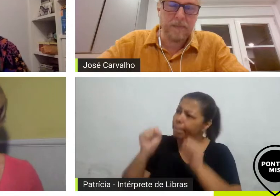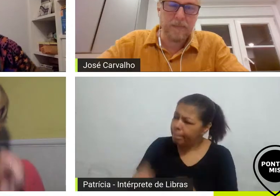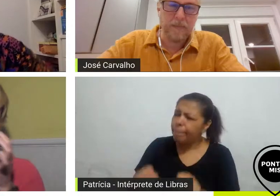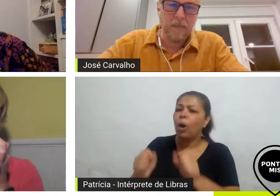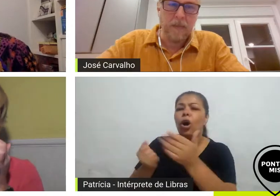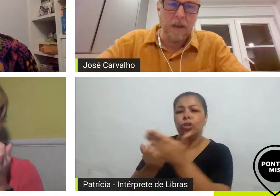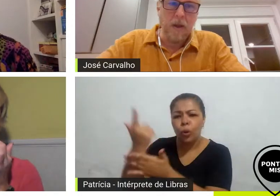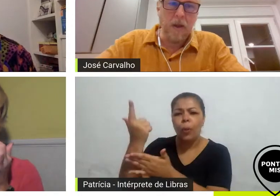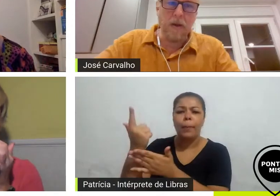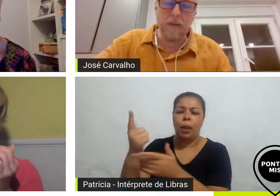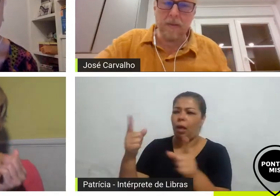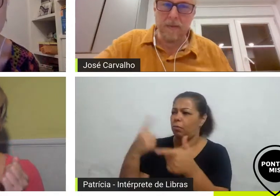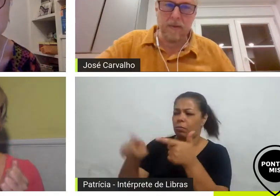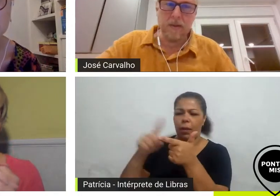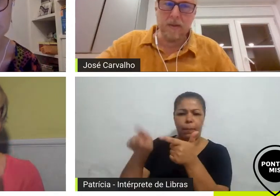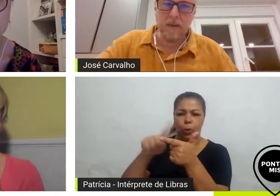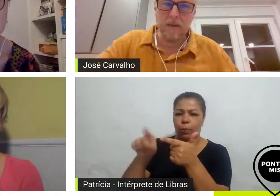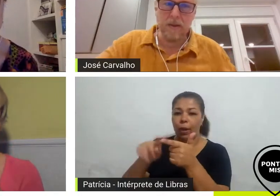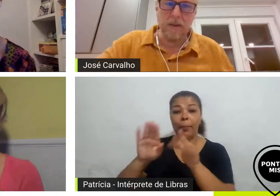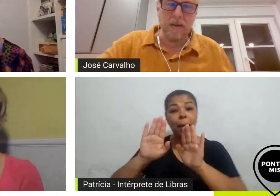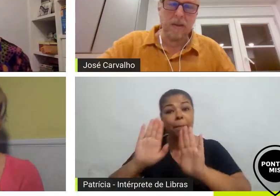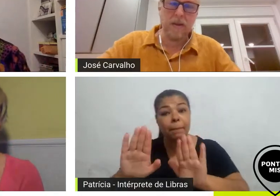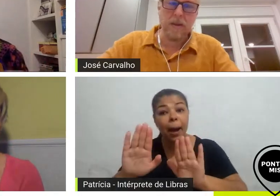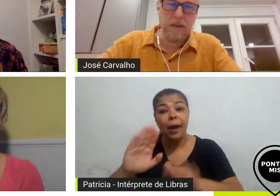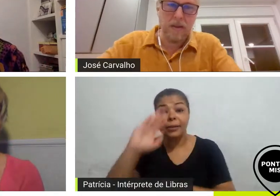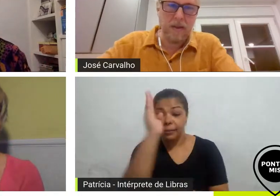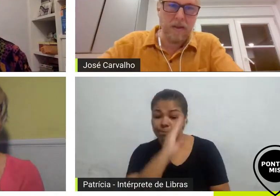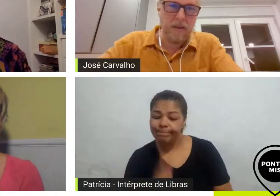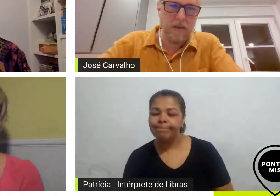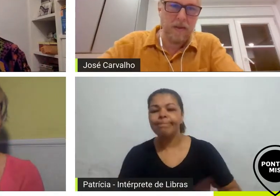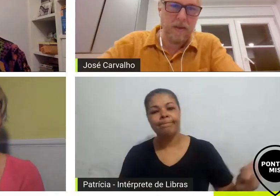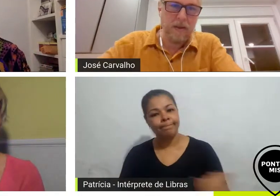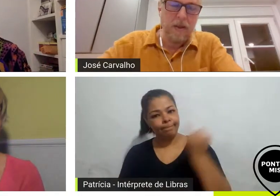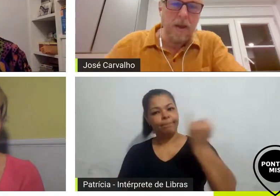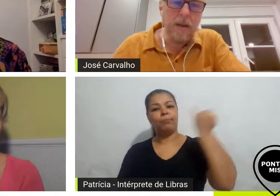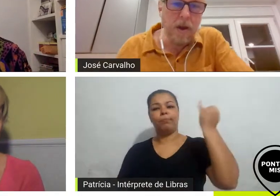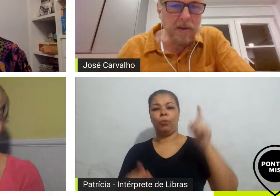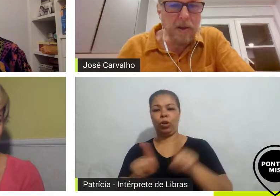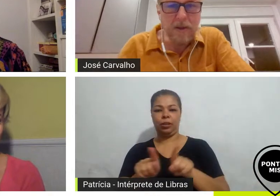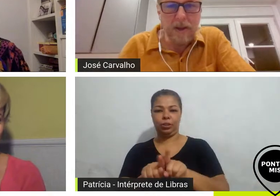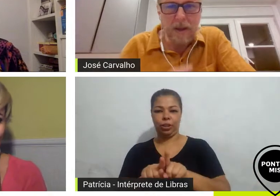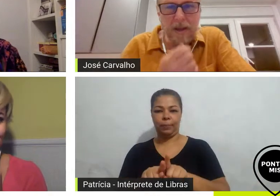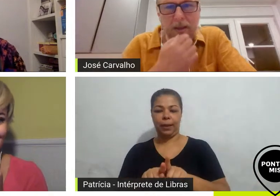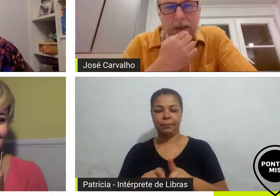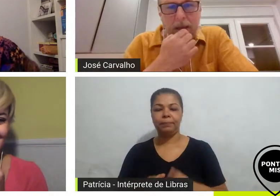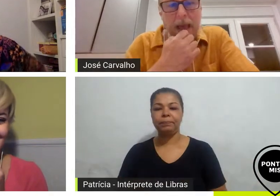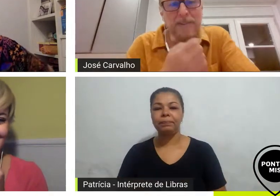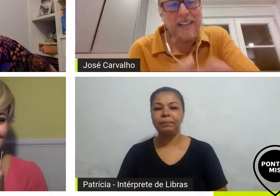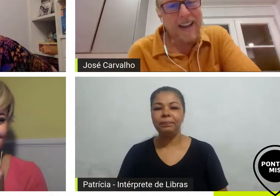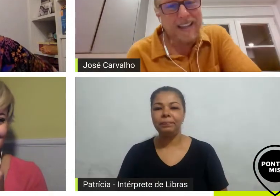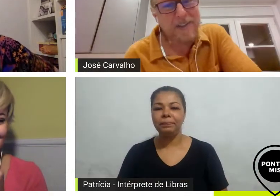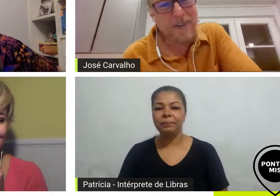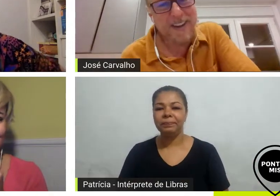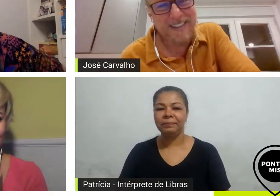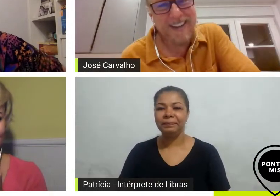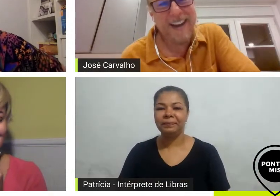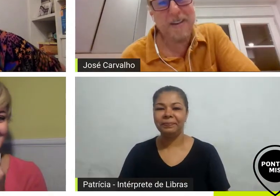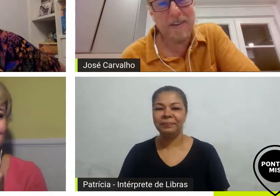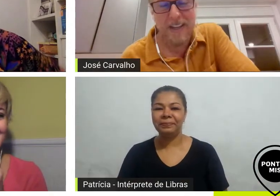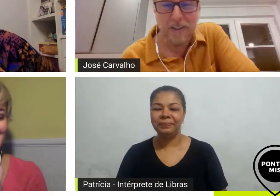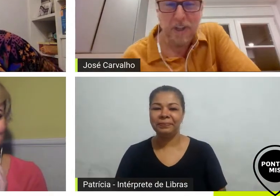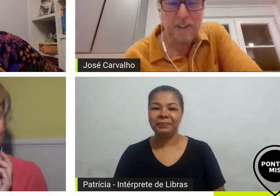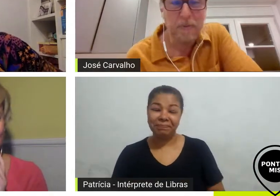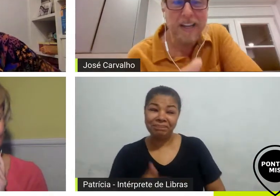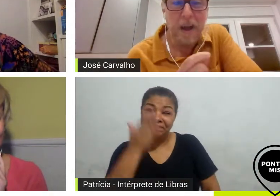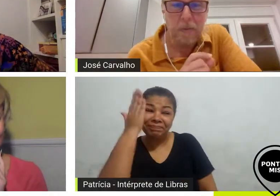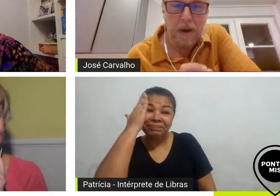brasileiro acho que seria muito rico da gente principalmente nessa faixa etária eu sei que a Lia já vai entrar